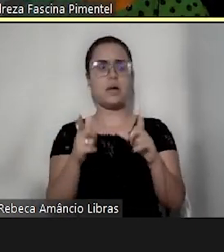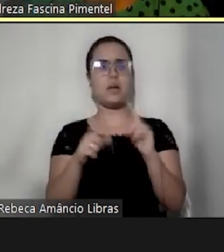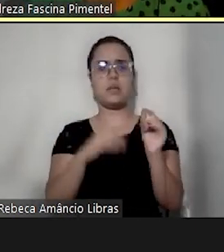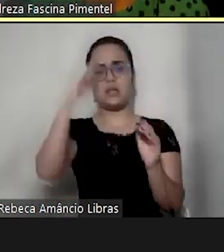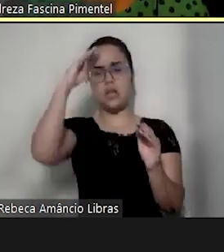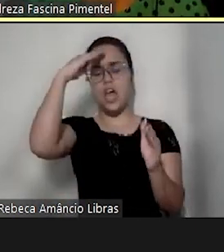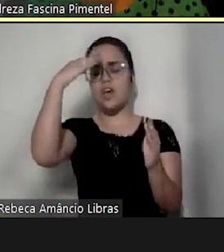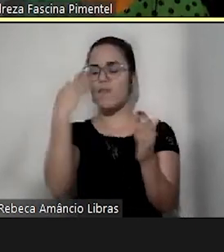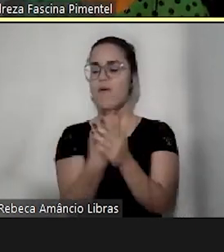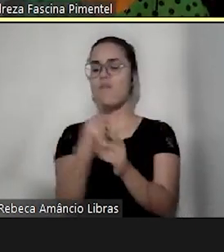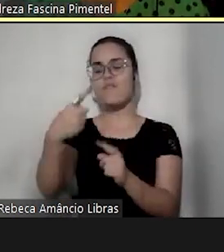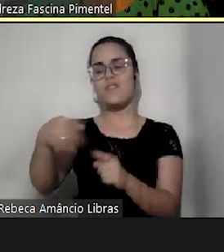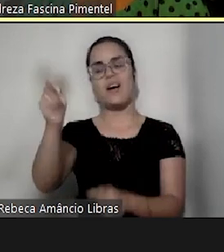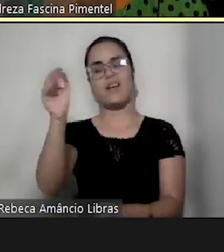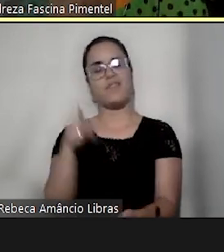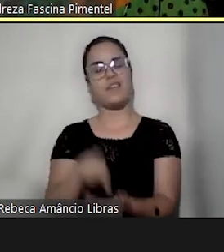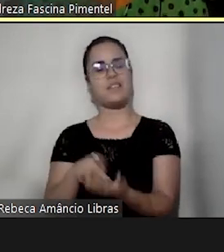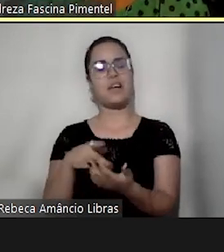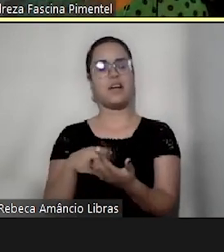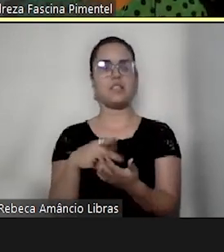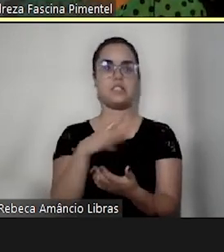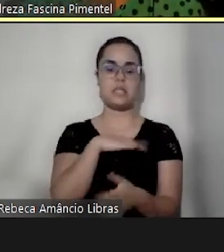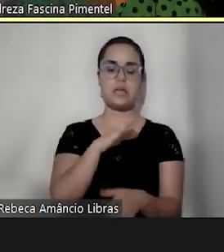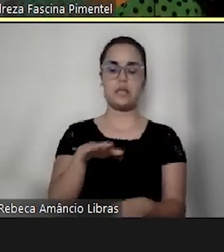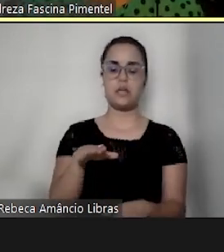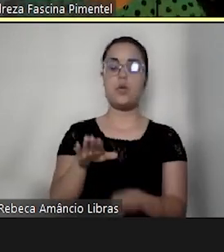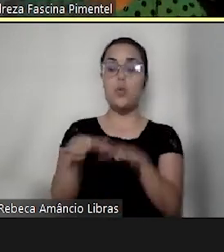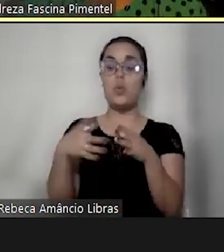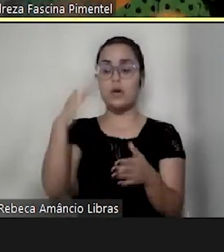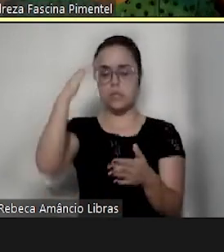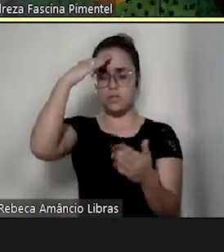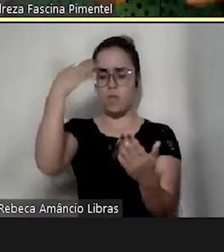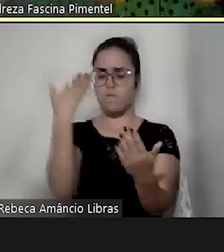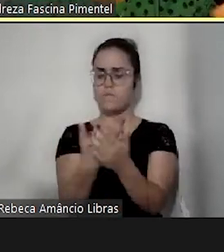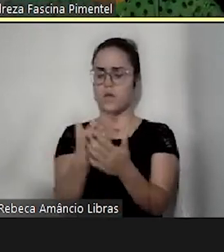neles. Quando eu confiei no meu filho,